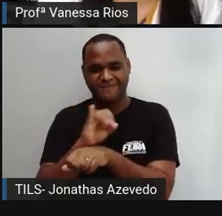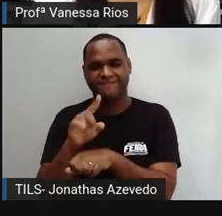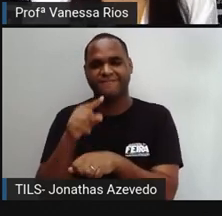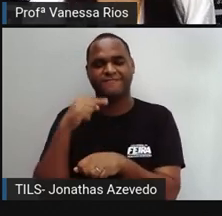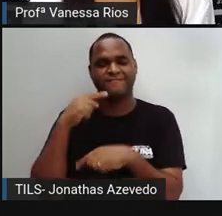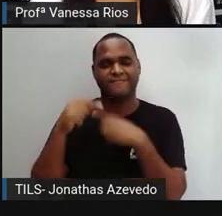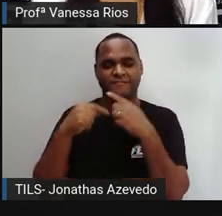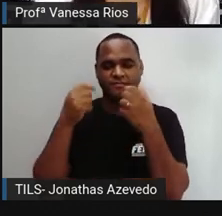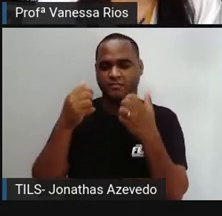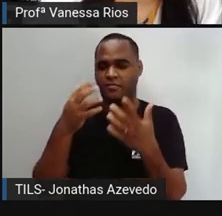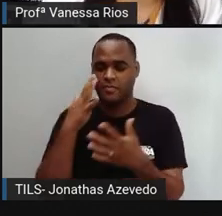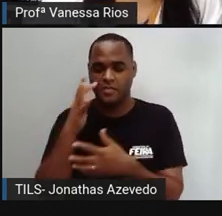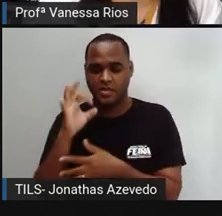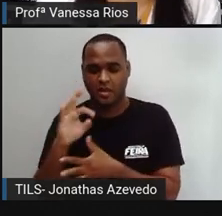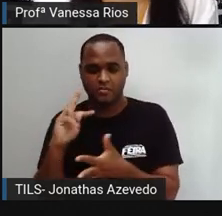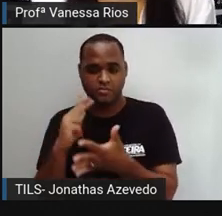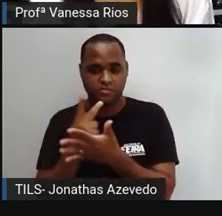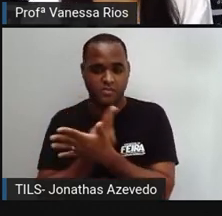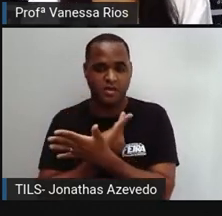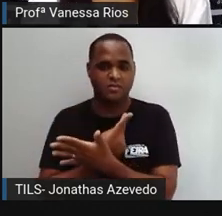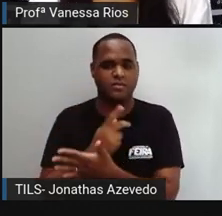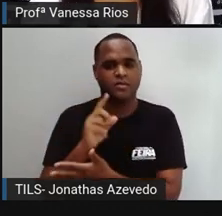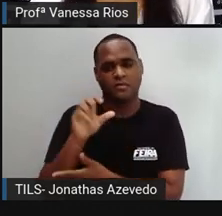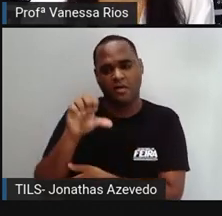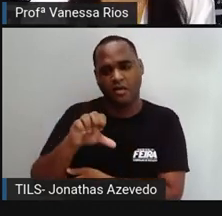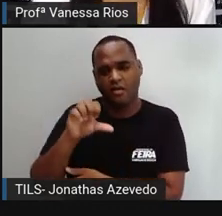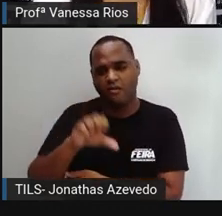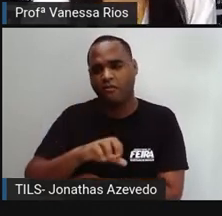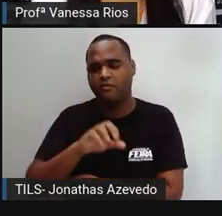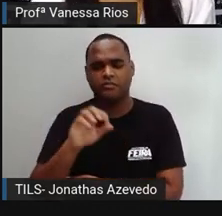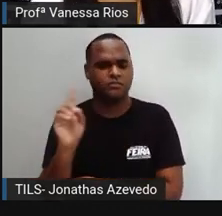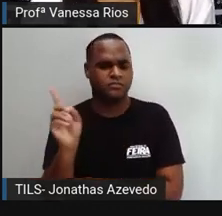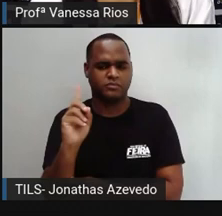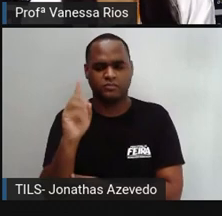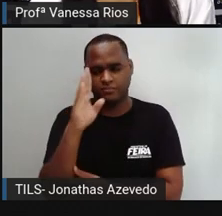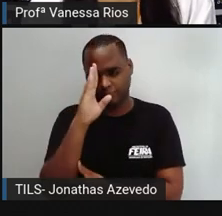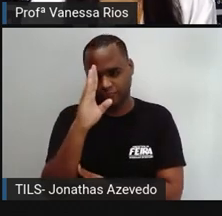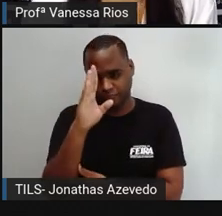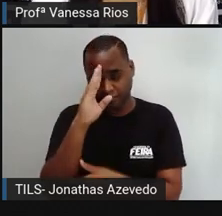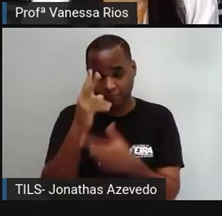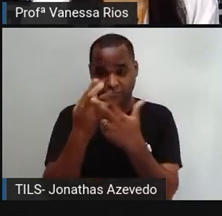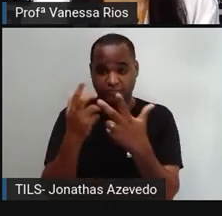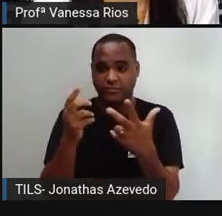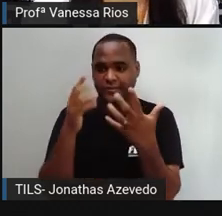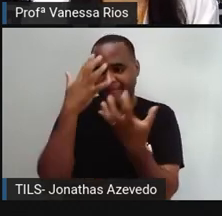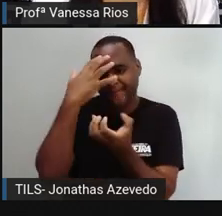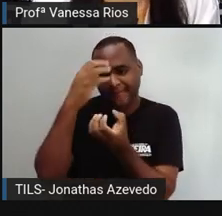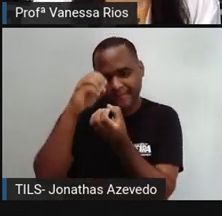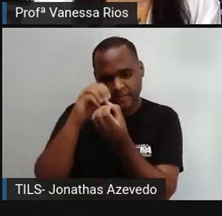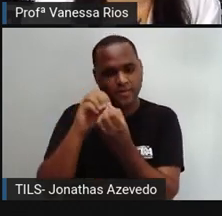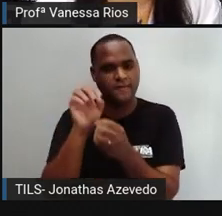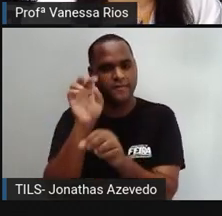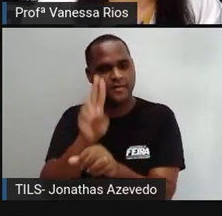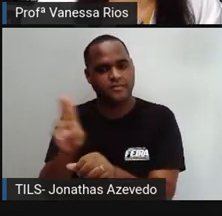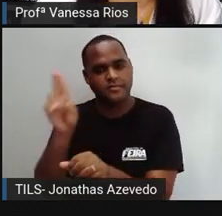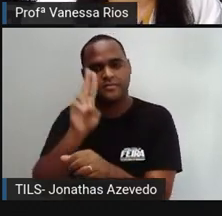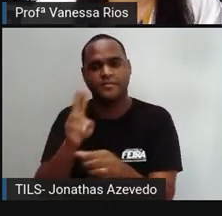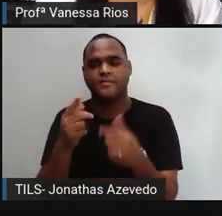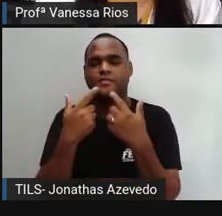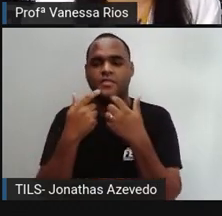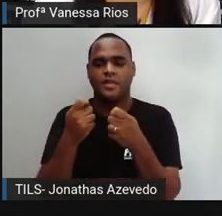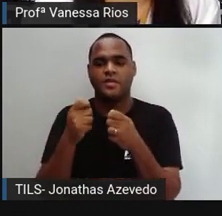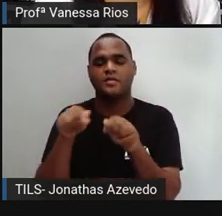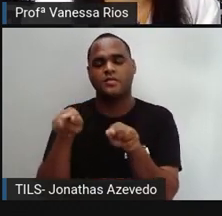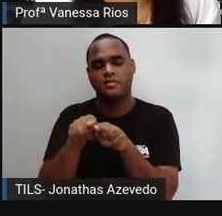considerar certo, errado, não é ruim, mas o principal ao compreender a utilização da linguagem é